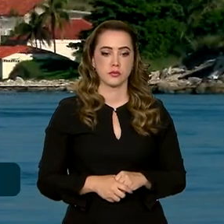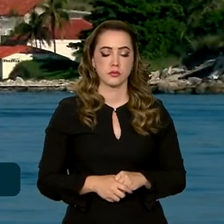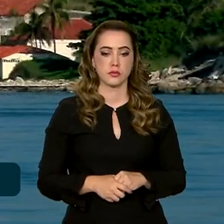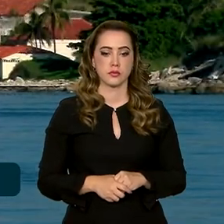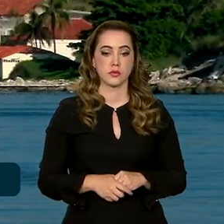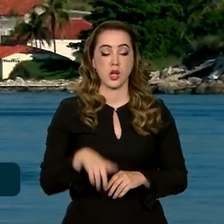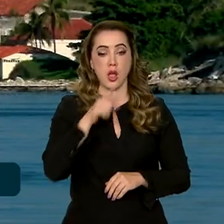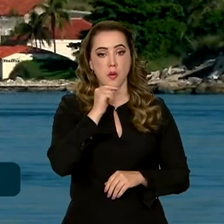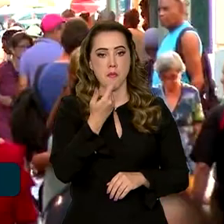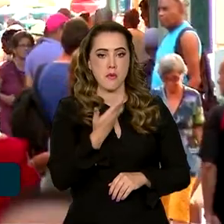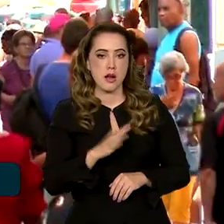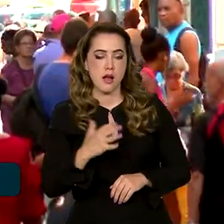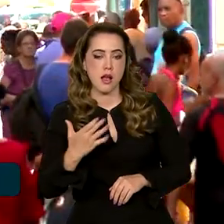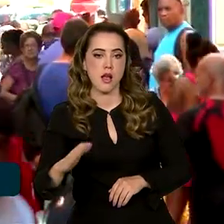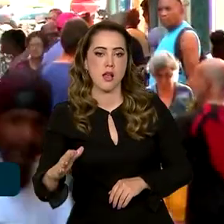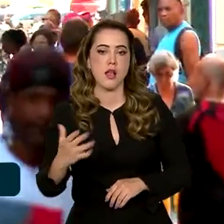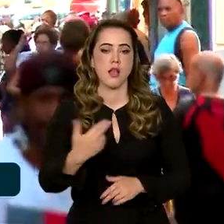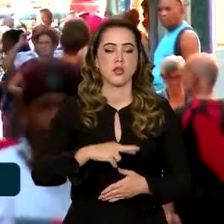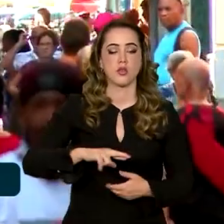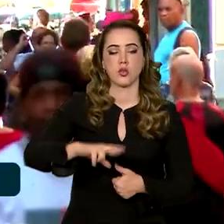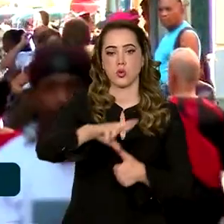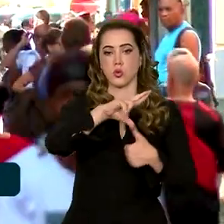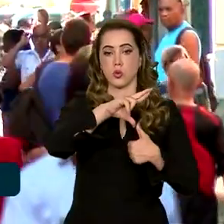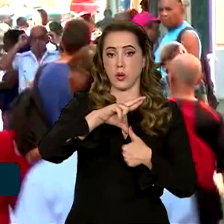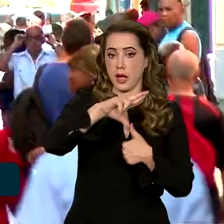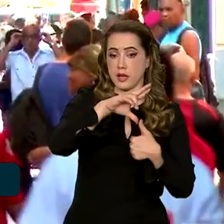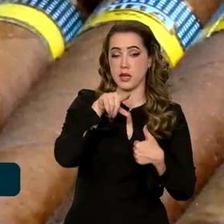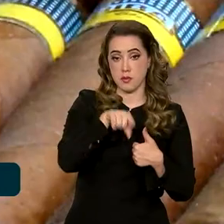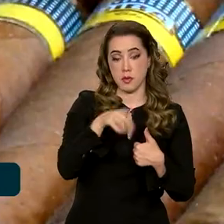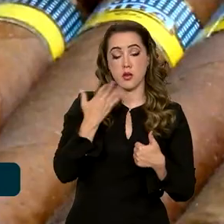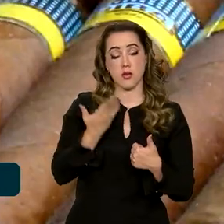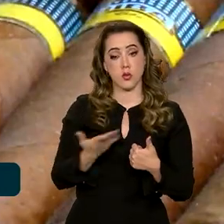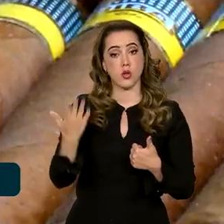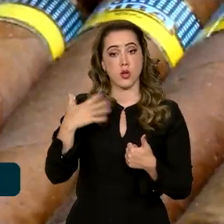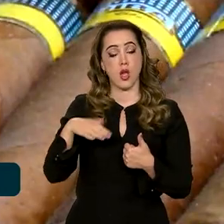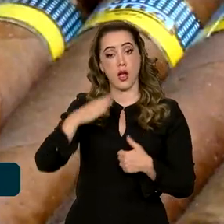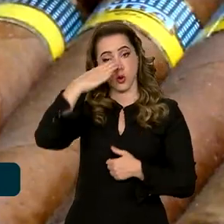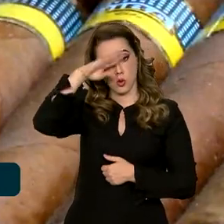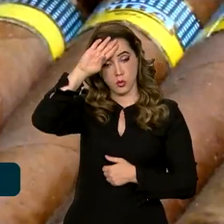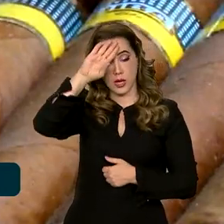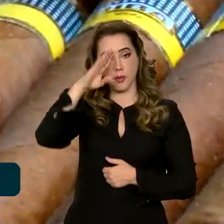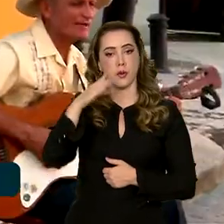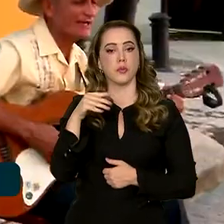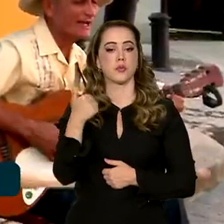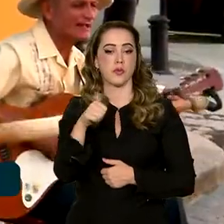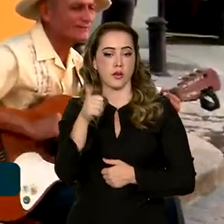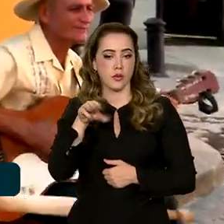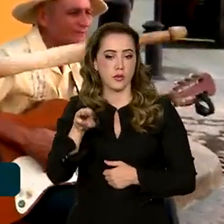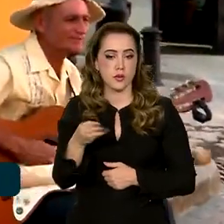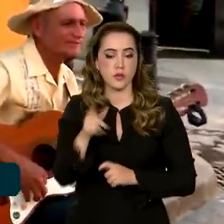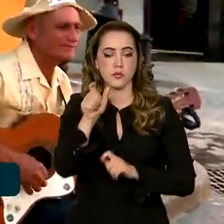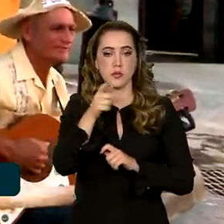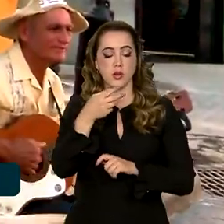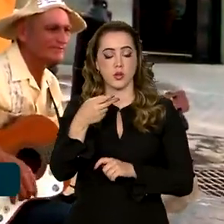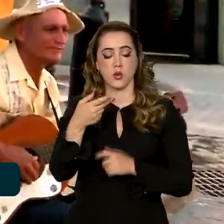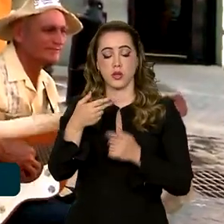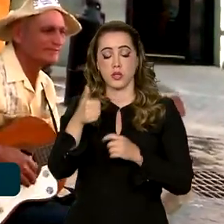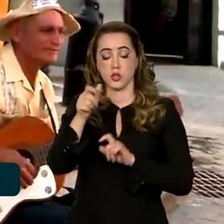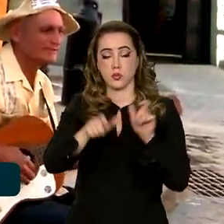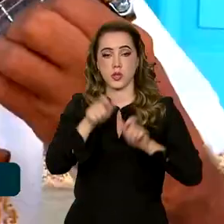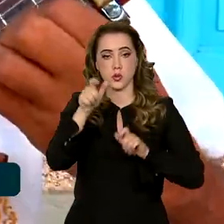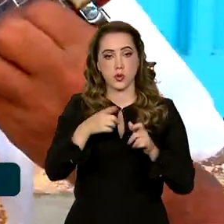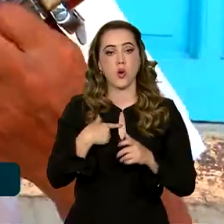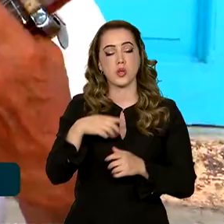Banhada pelo Mar do Caribe, Cuba tem mais de 11 milhões de habitantes. Conhecida pela produção de charutos, a ilha também é uma